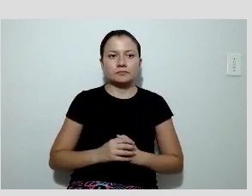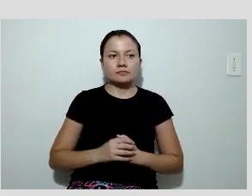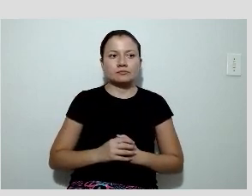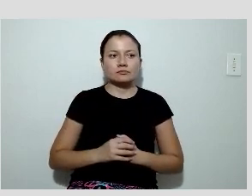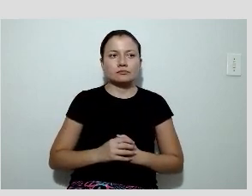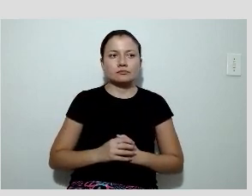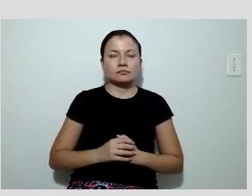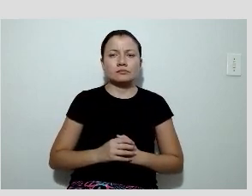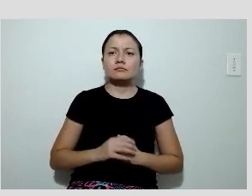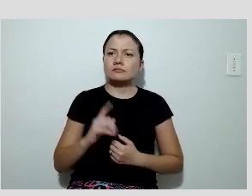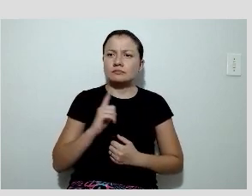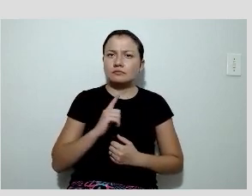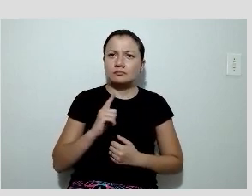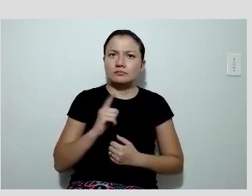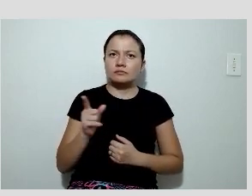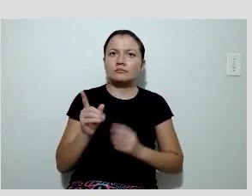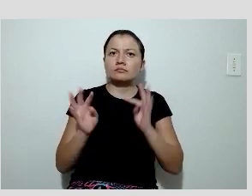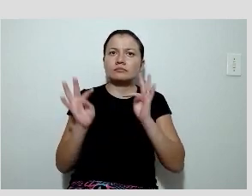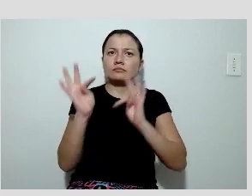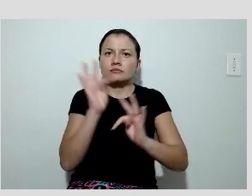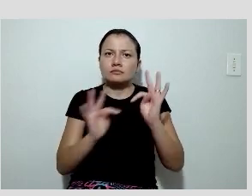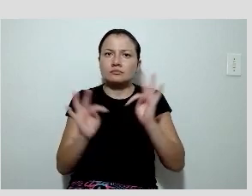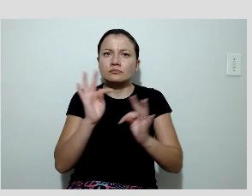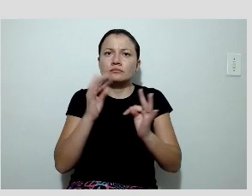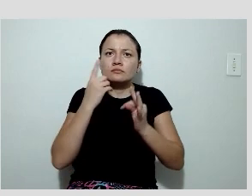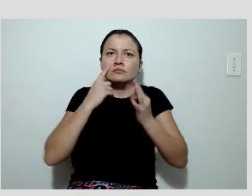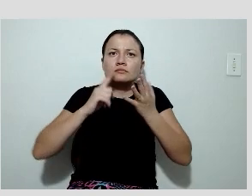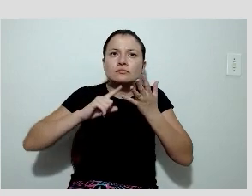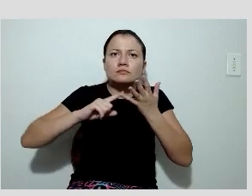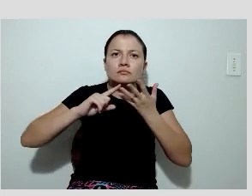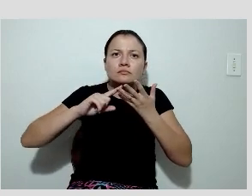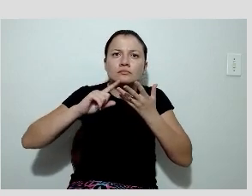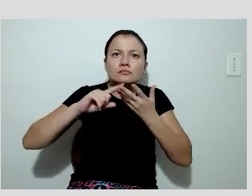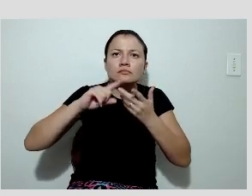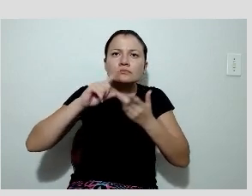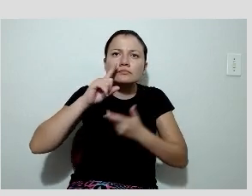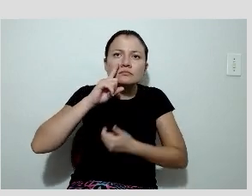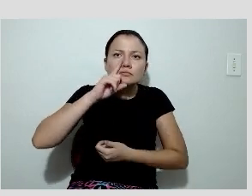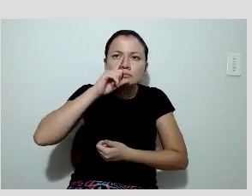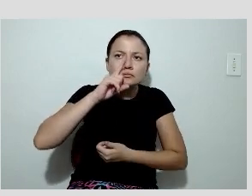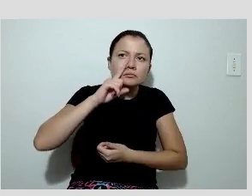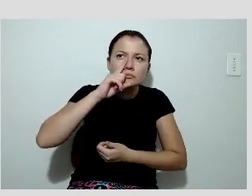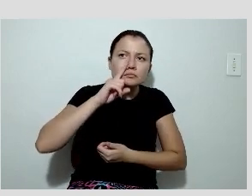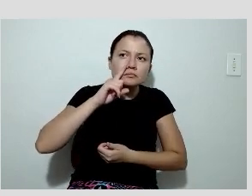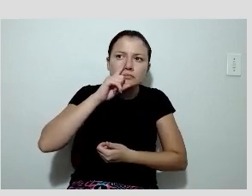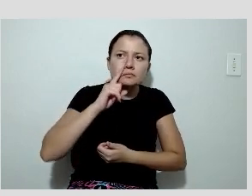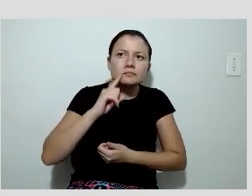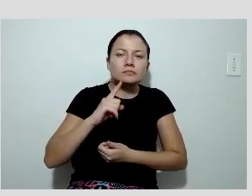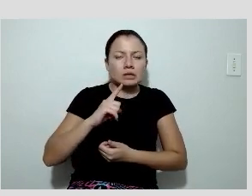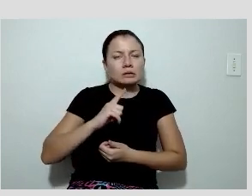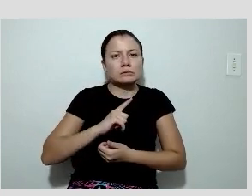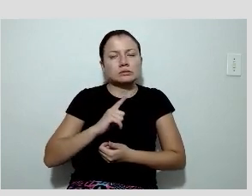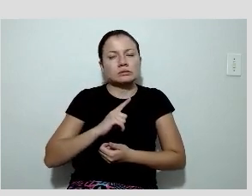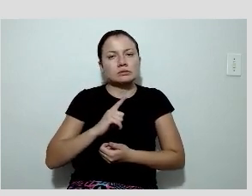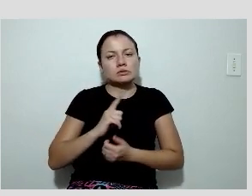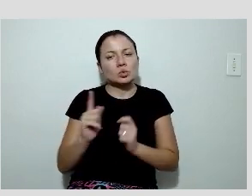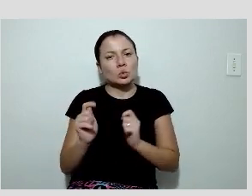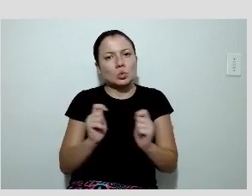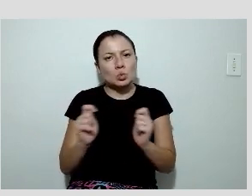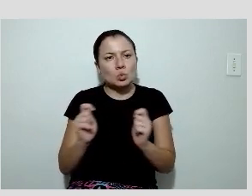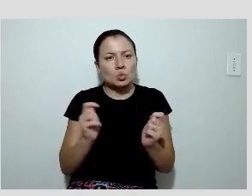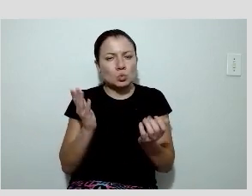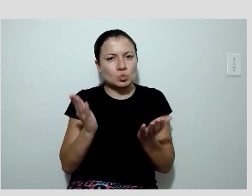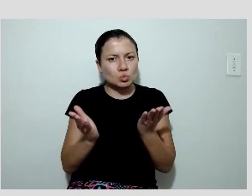bem tratado do ponto de vista dos fatores de risco, tem a pressão controlada, o metabolismo controlado, e um paciente